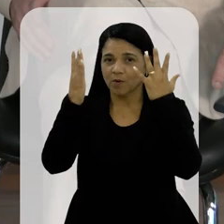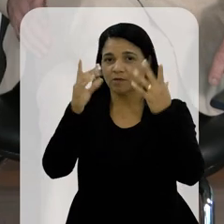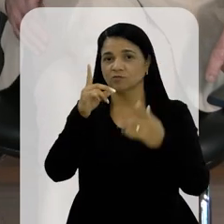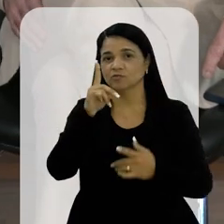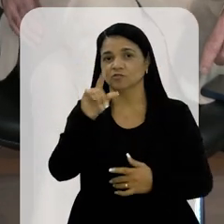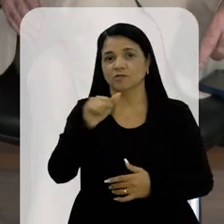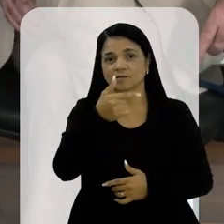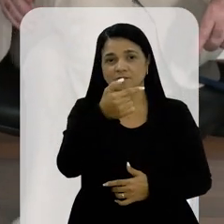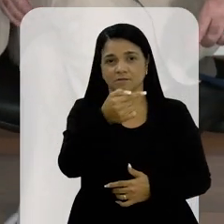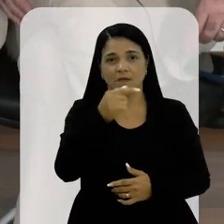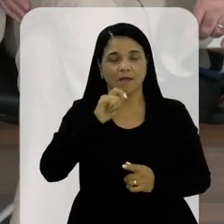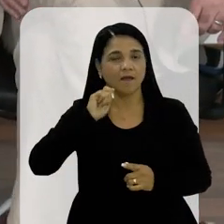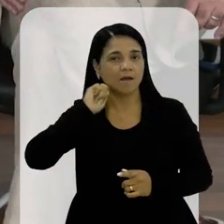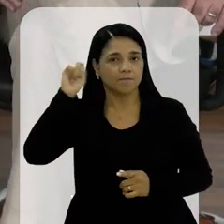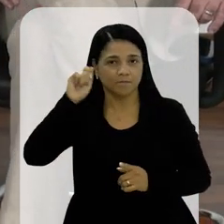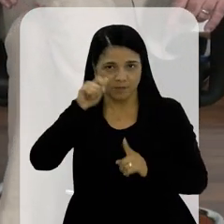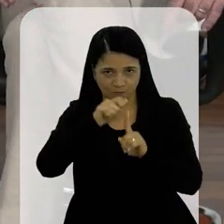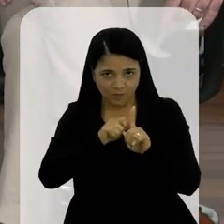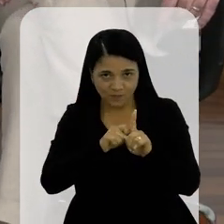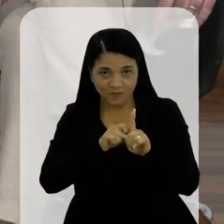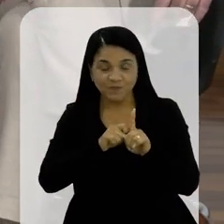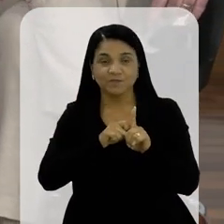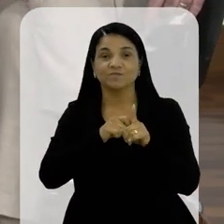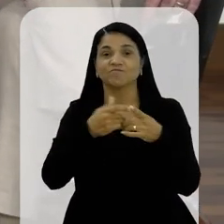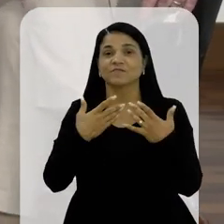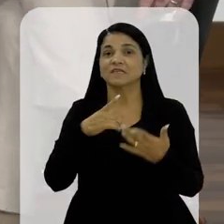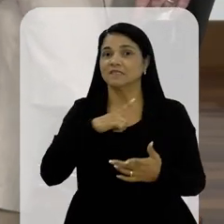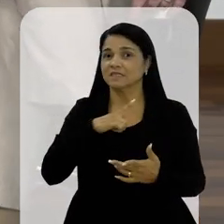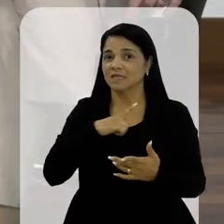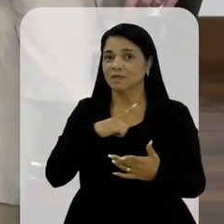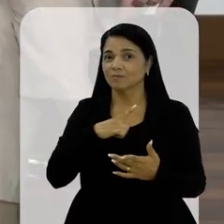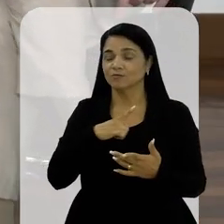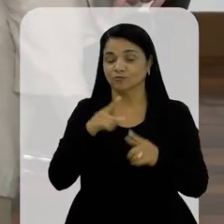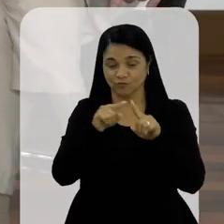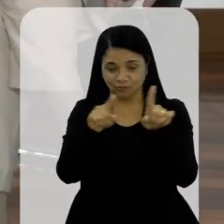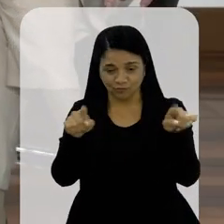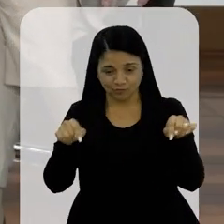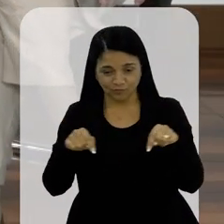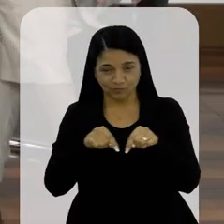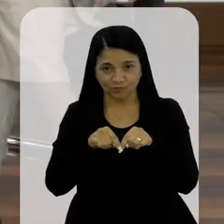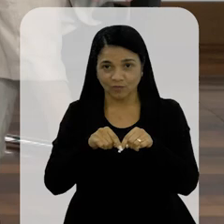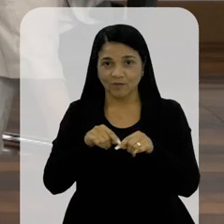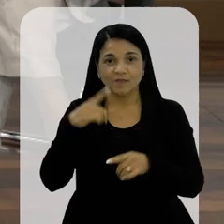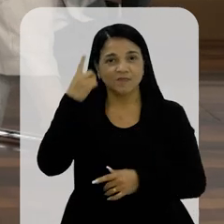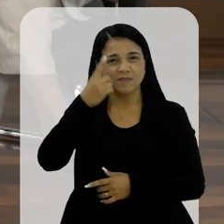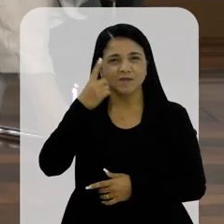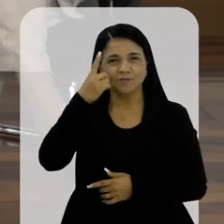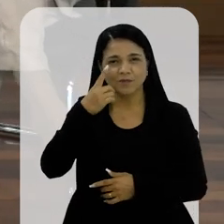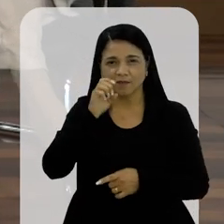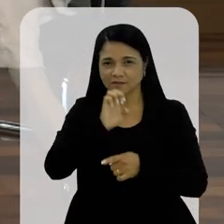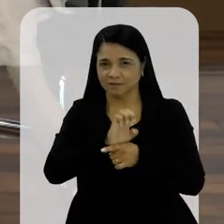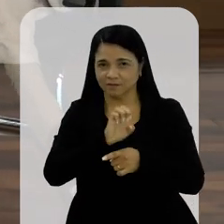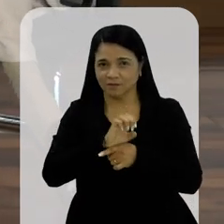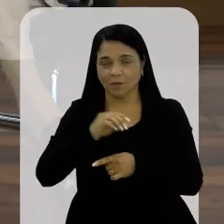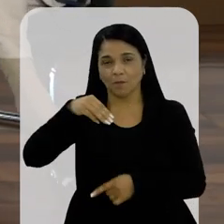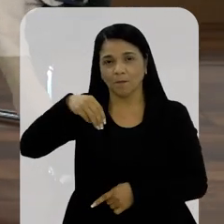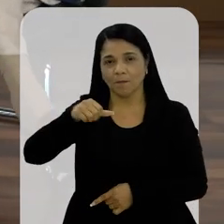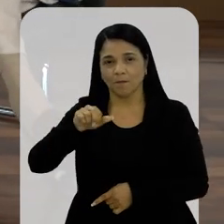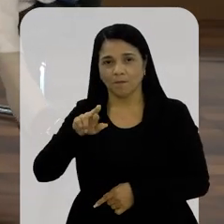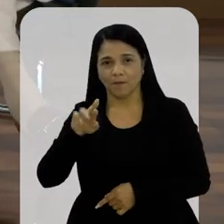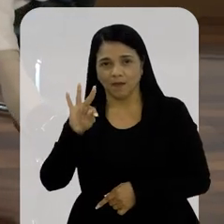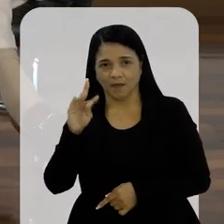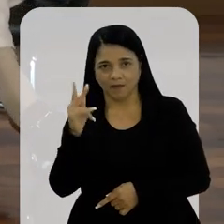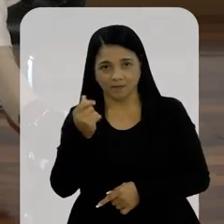no dia 7 de abril, todo dia 7 de abril. Para isso nós temos aqui no nosso estúdio a deputada estadual Marta